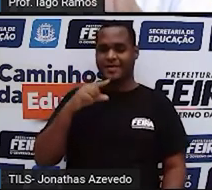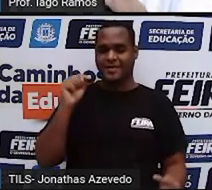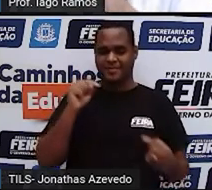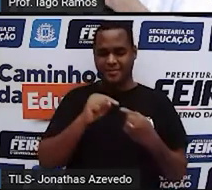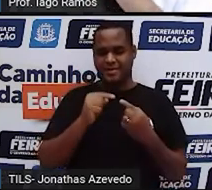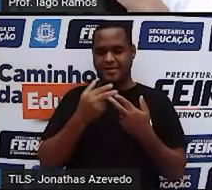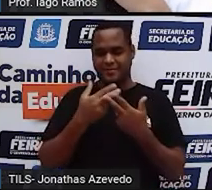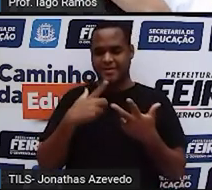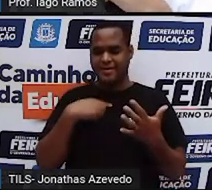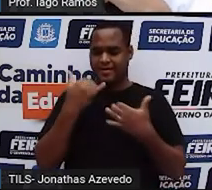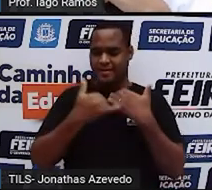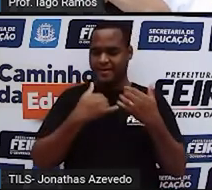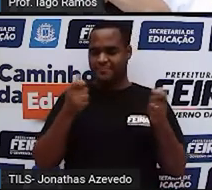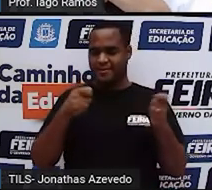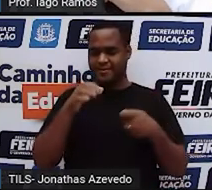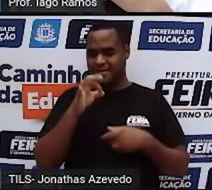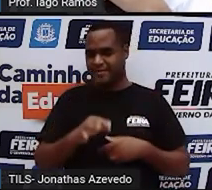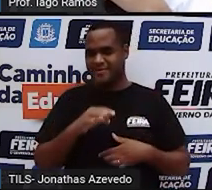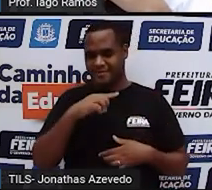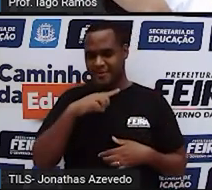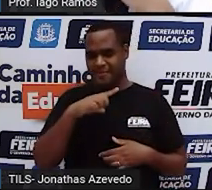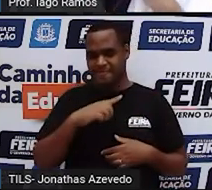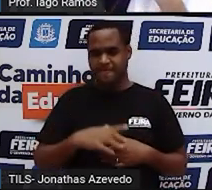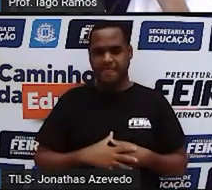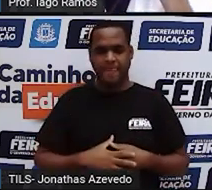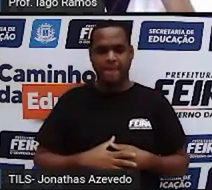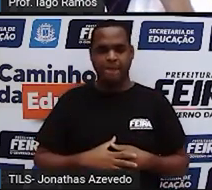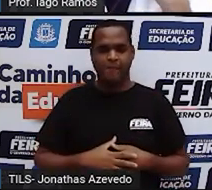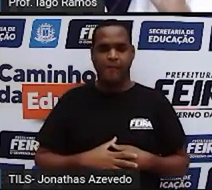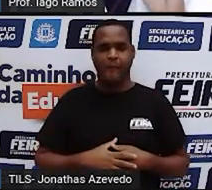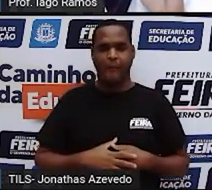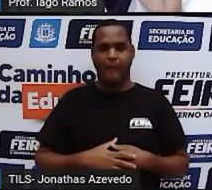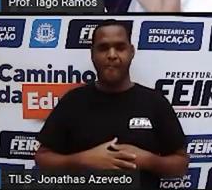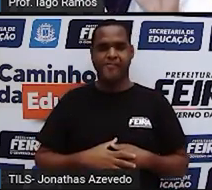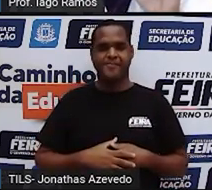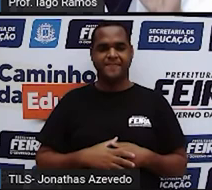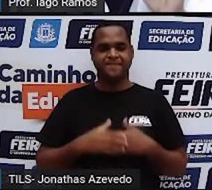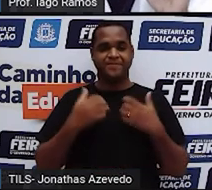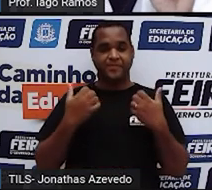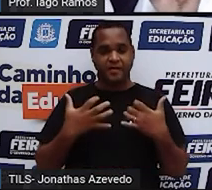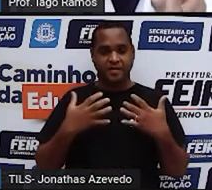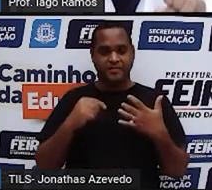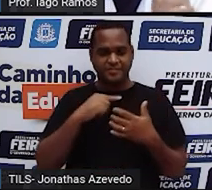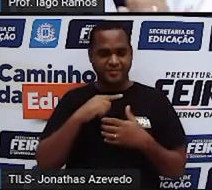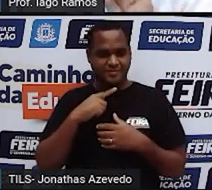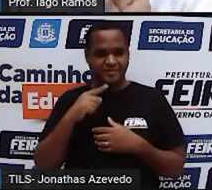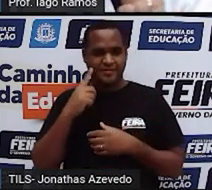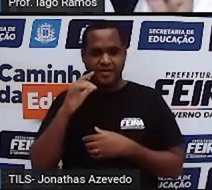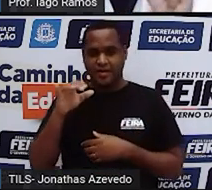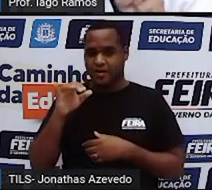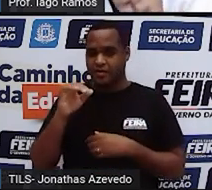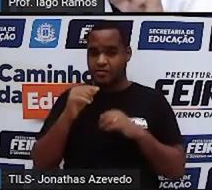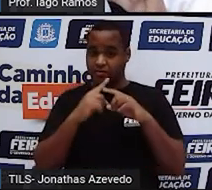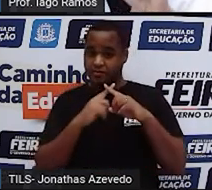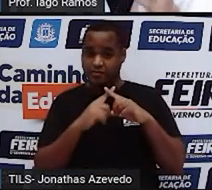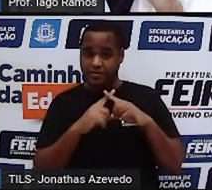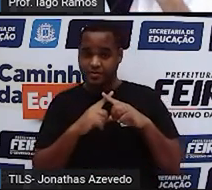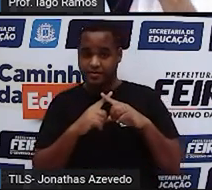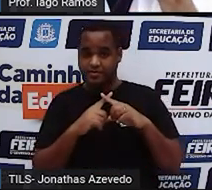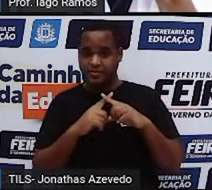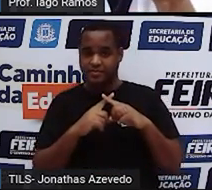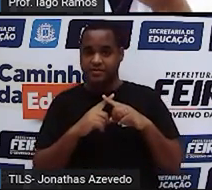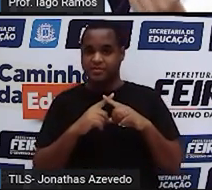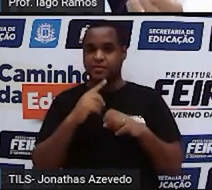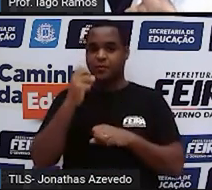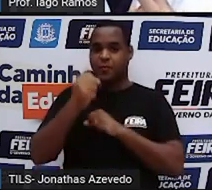com que a brincadeira dê certo. Tá bom? É só você pegar no lugar do x, colocar